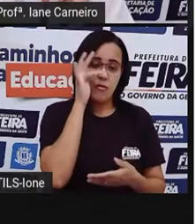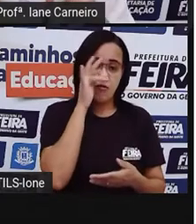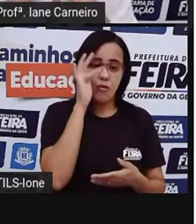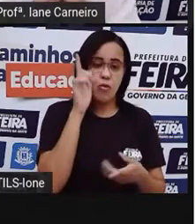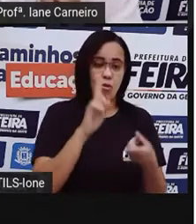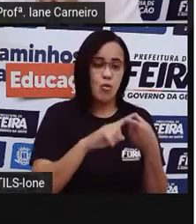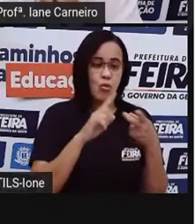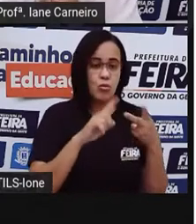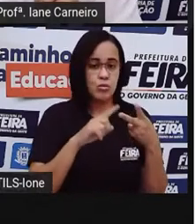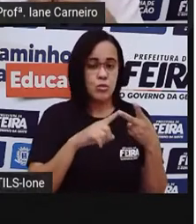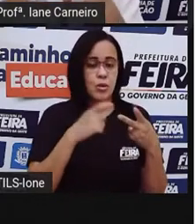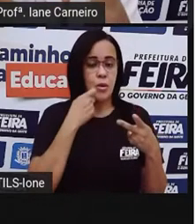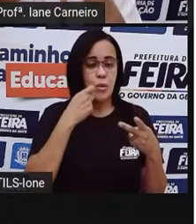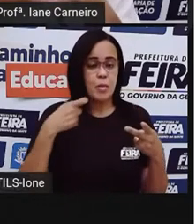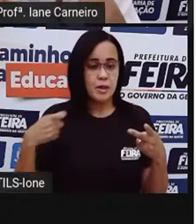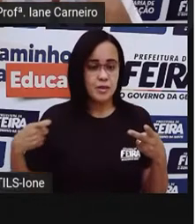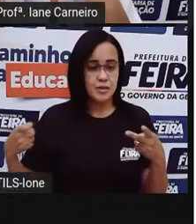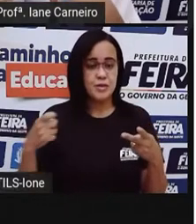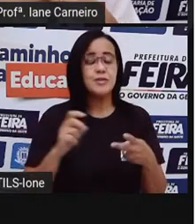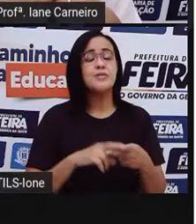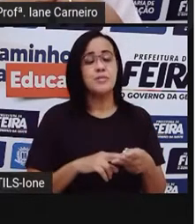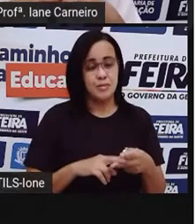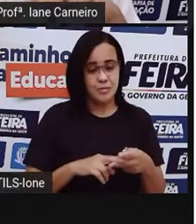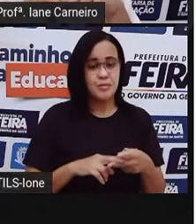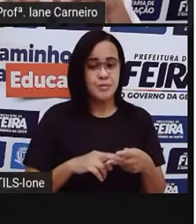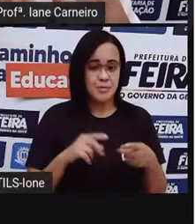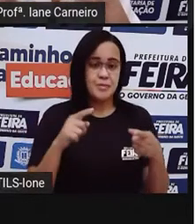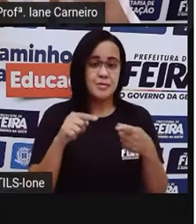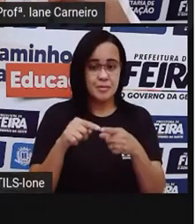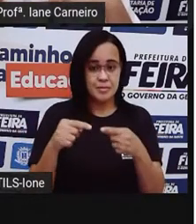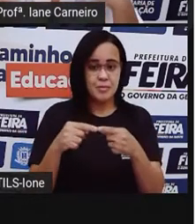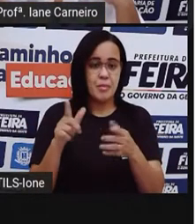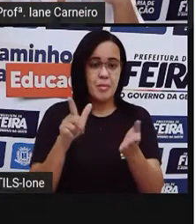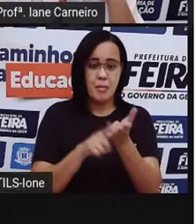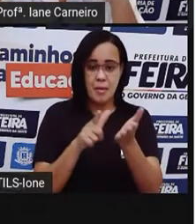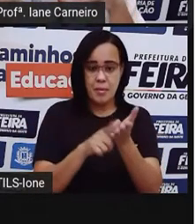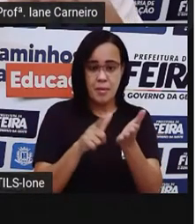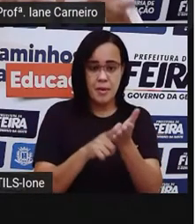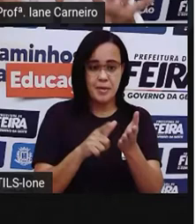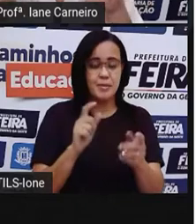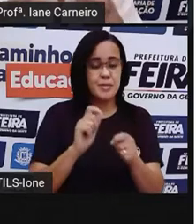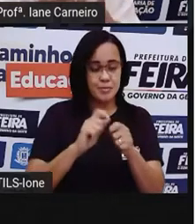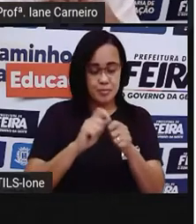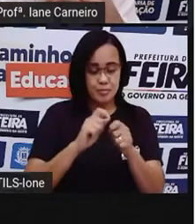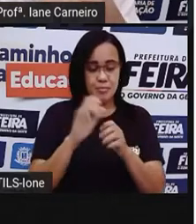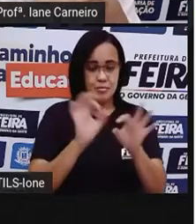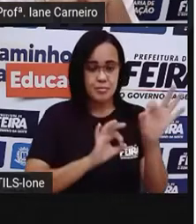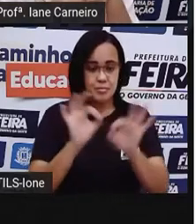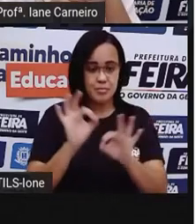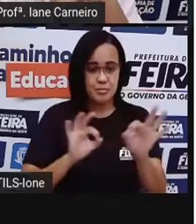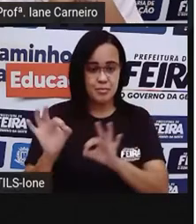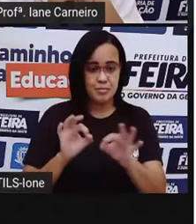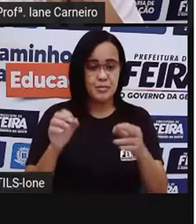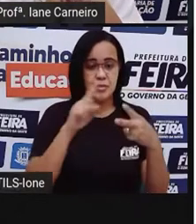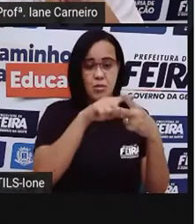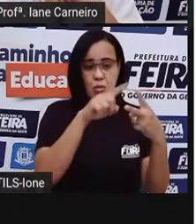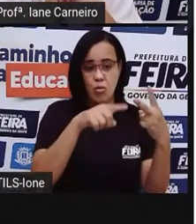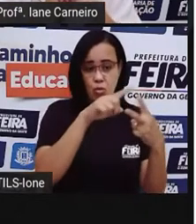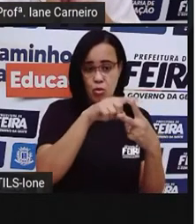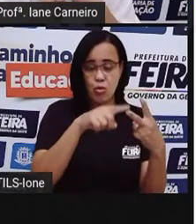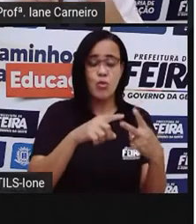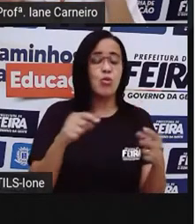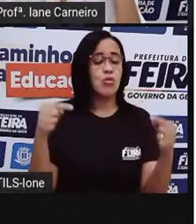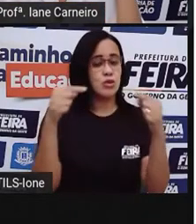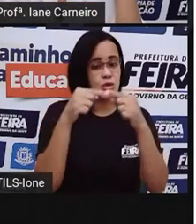outro lado, a gente vê um peixinho que foi feito em papel, né? Então, a gente vê ali, os dois são modelos de mosaico, tá certo?